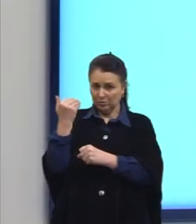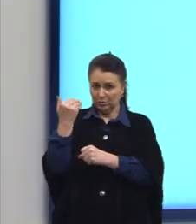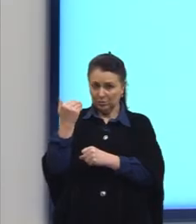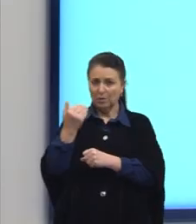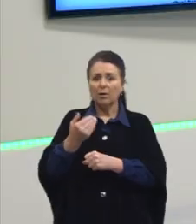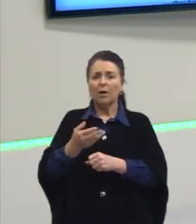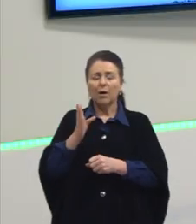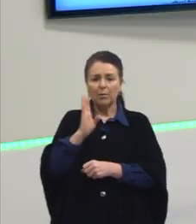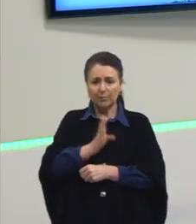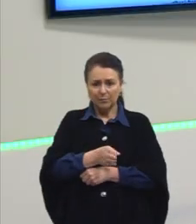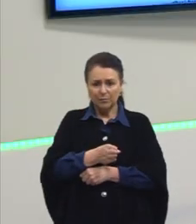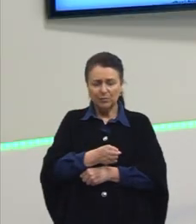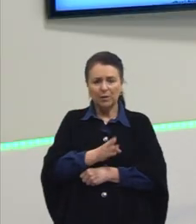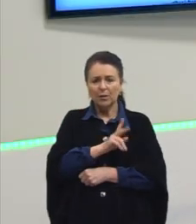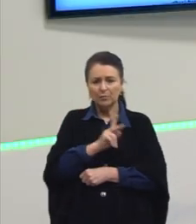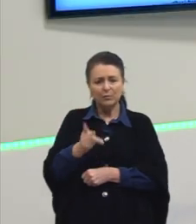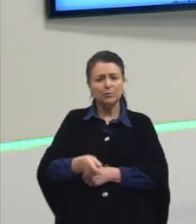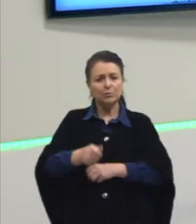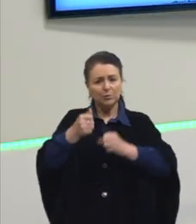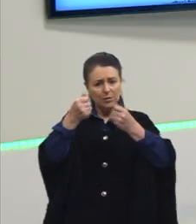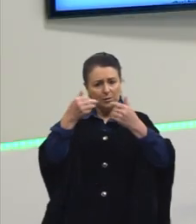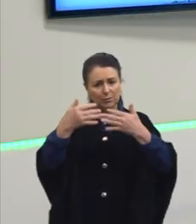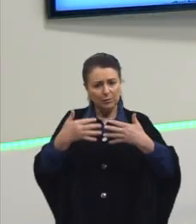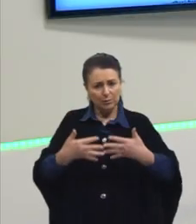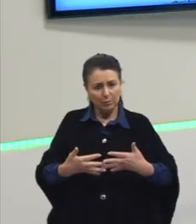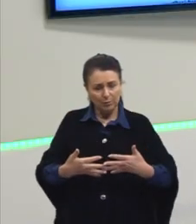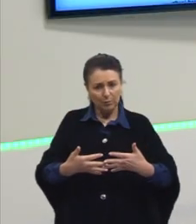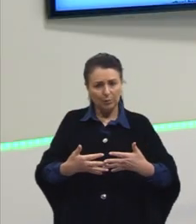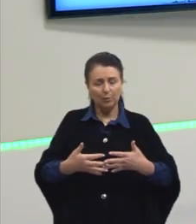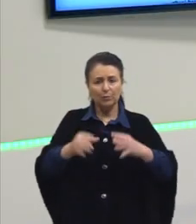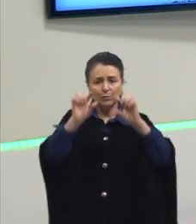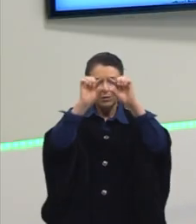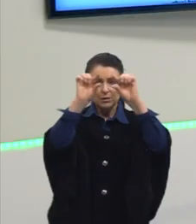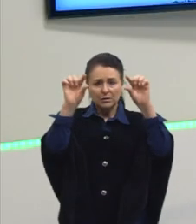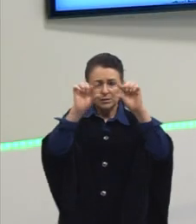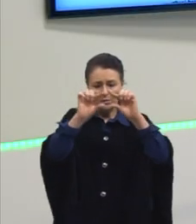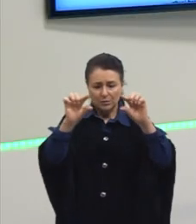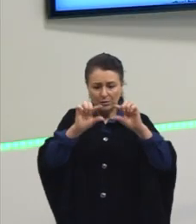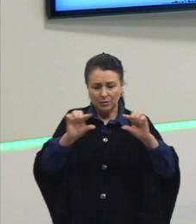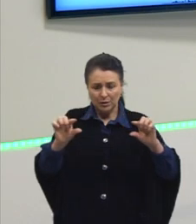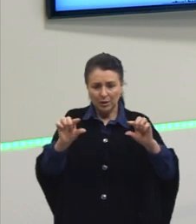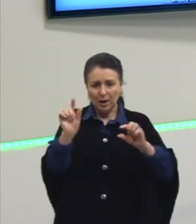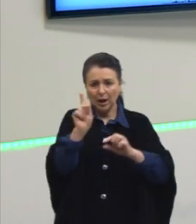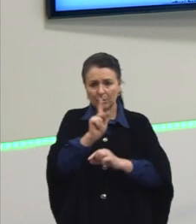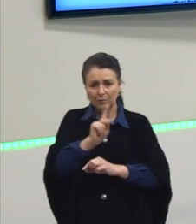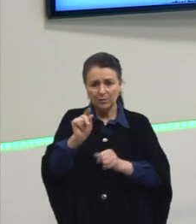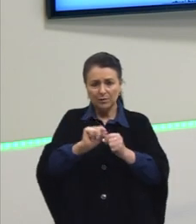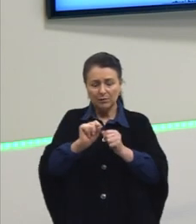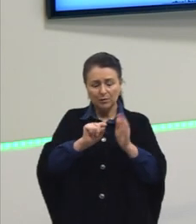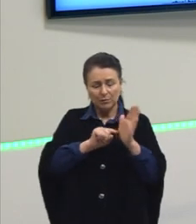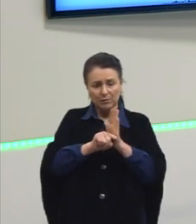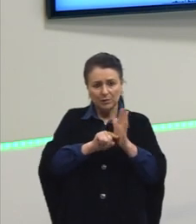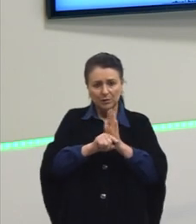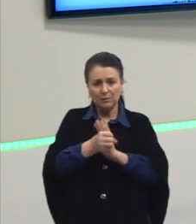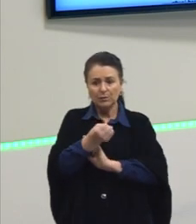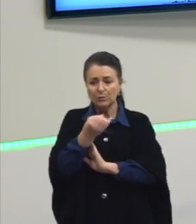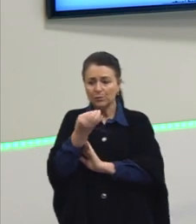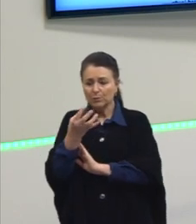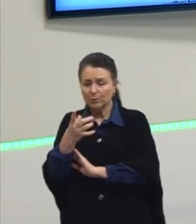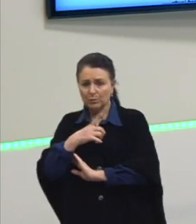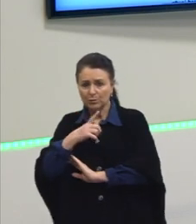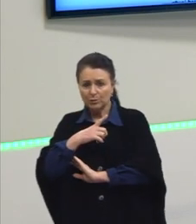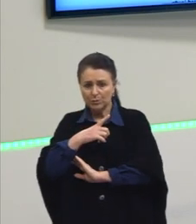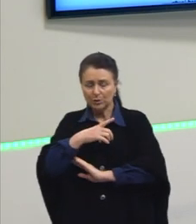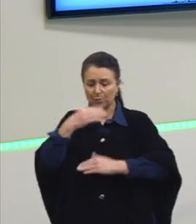fazer isso em outras aulas. Quando eu fui trabalhar com vocês tirinhas, por exemplo, eu fiz um levantamento de quanto isso existia em